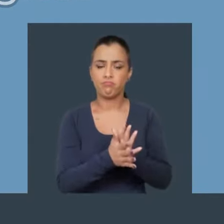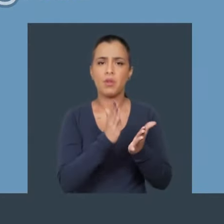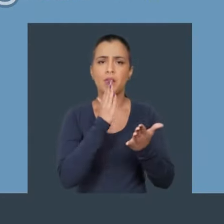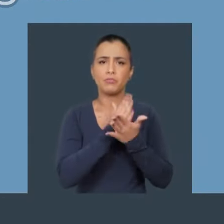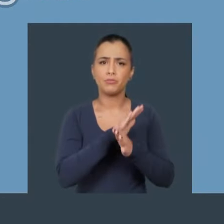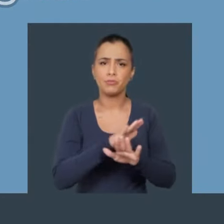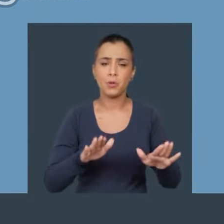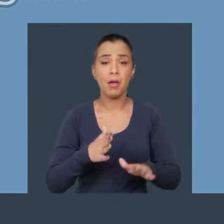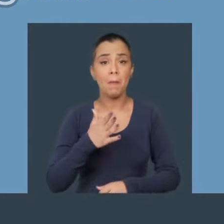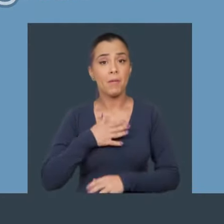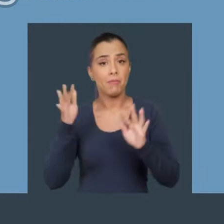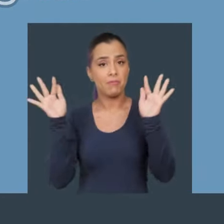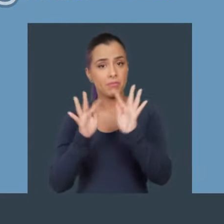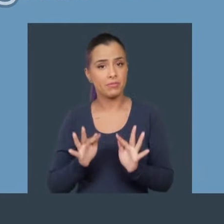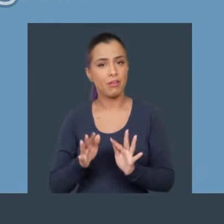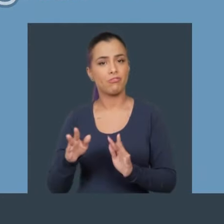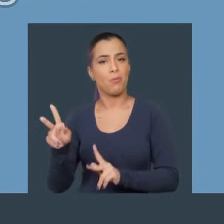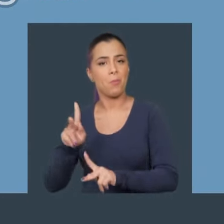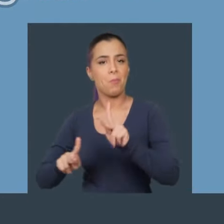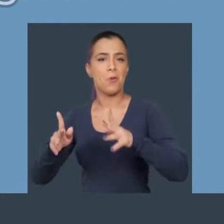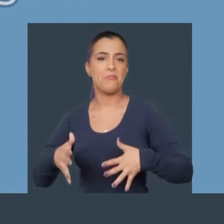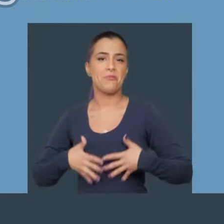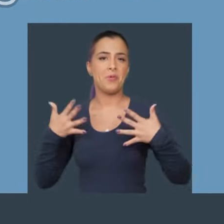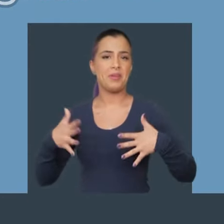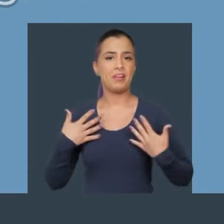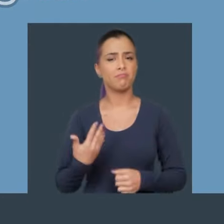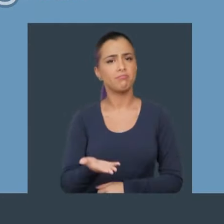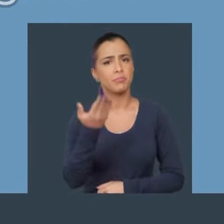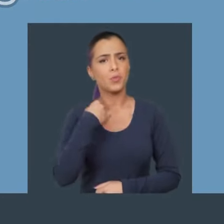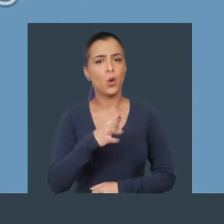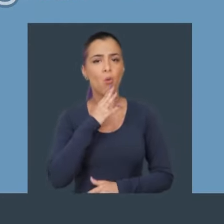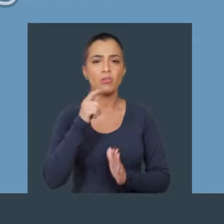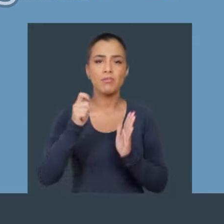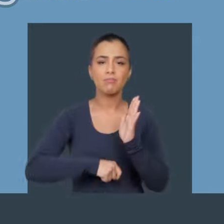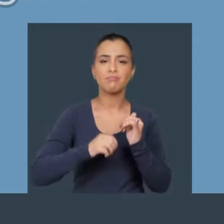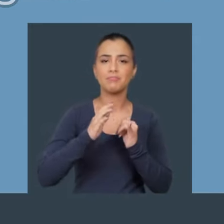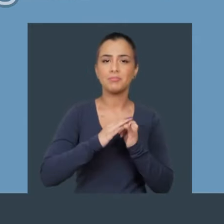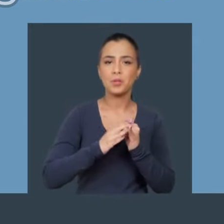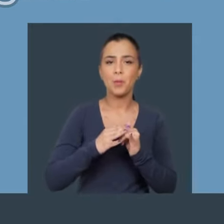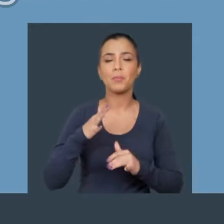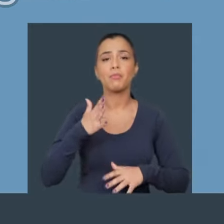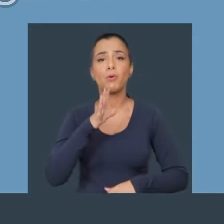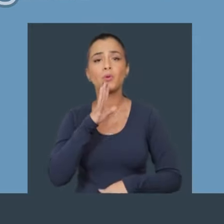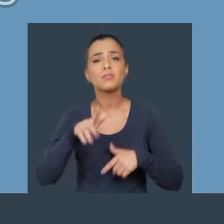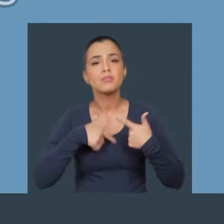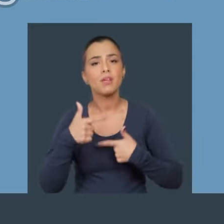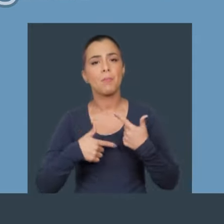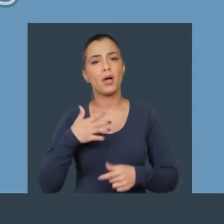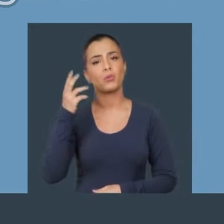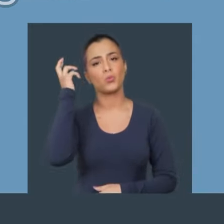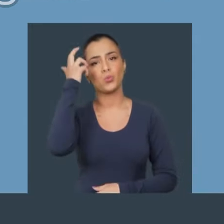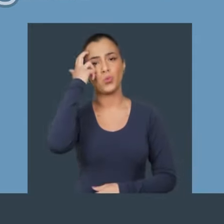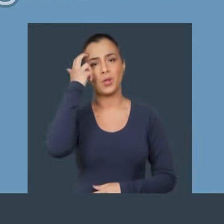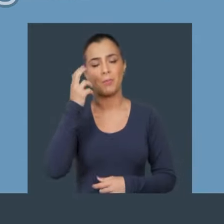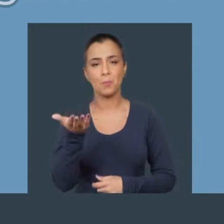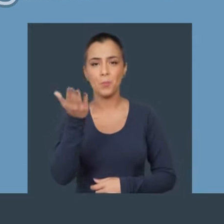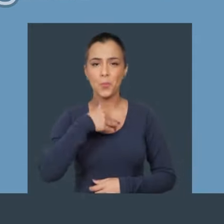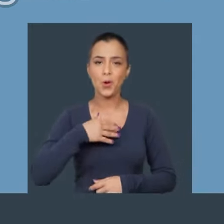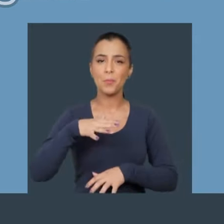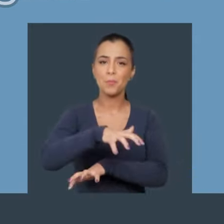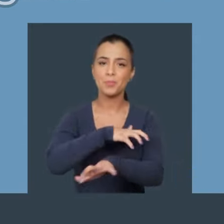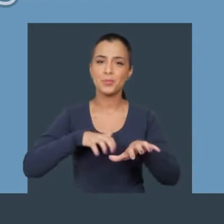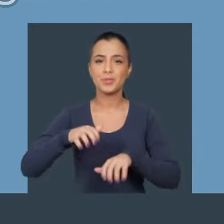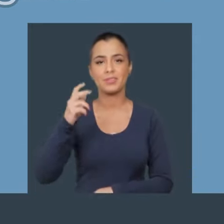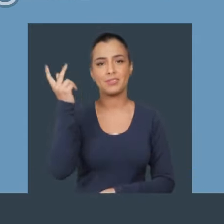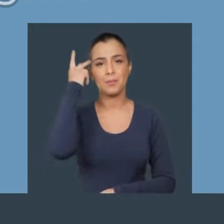Chega de leis repressoras. Minha felicidade é a alegria do meu povo. Bora se inscrever no meu canal, conhecer meu trabalho